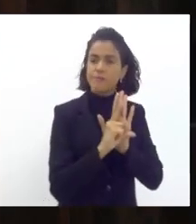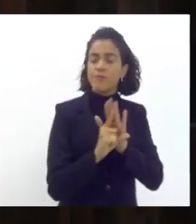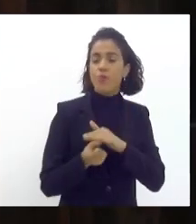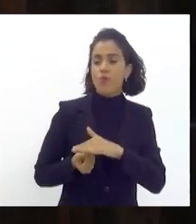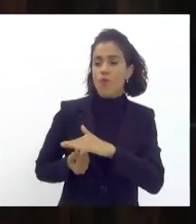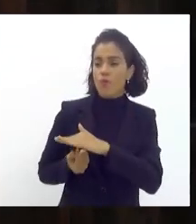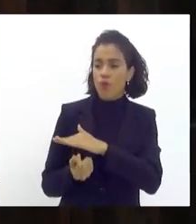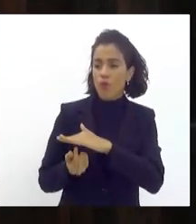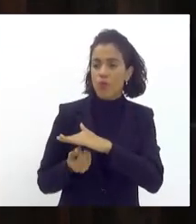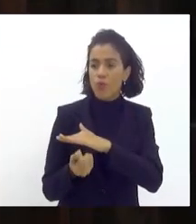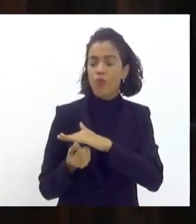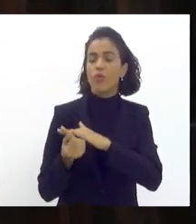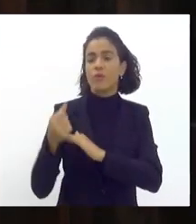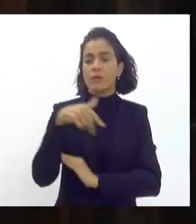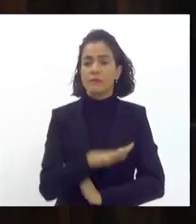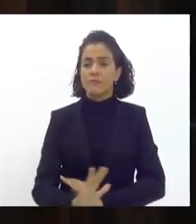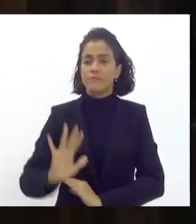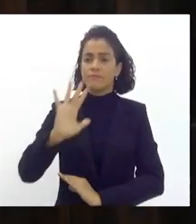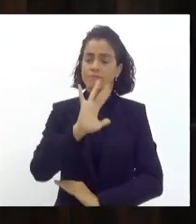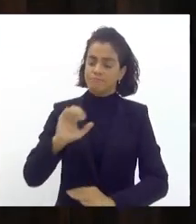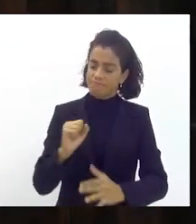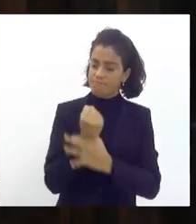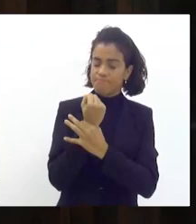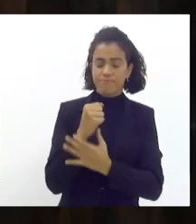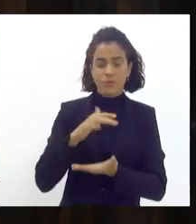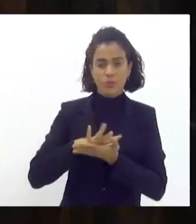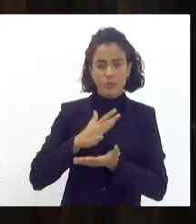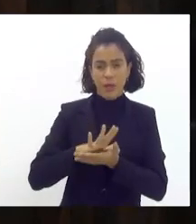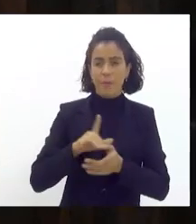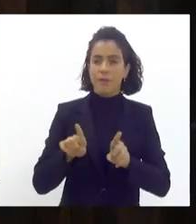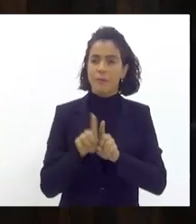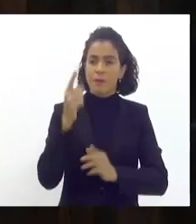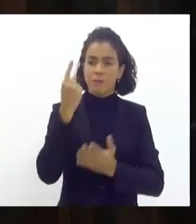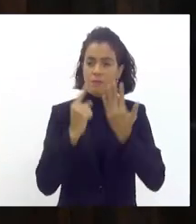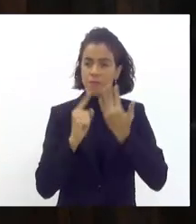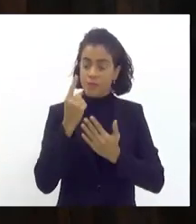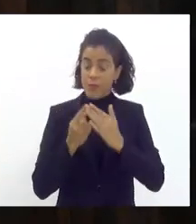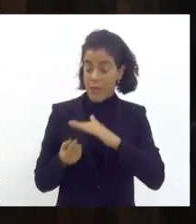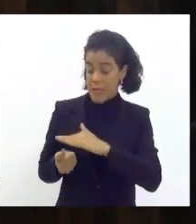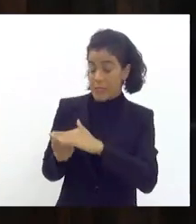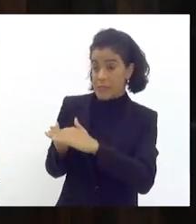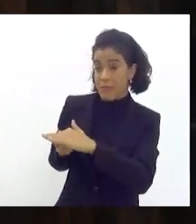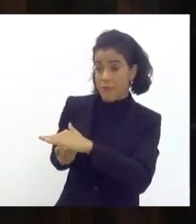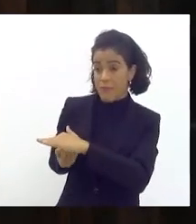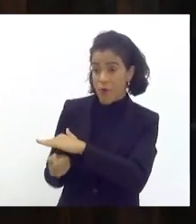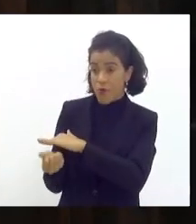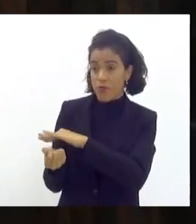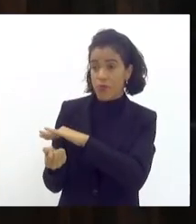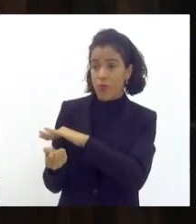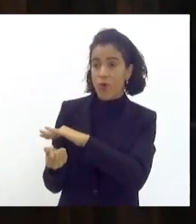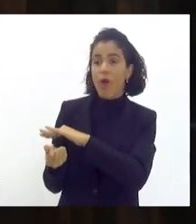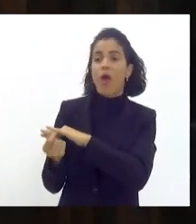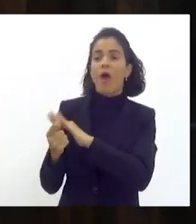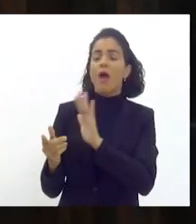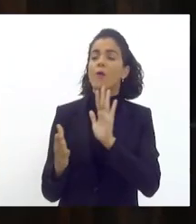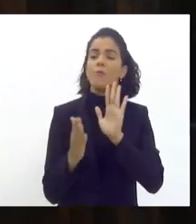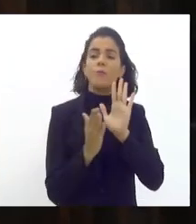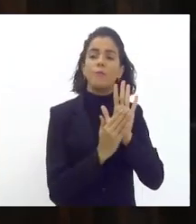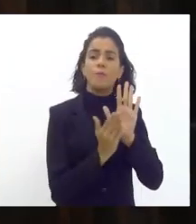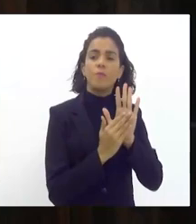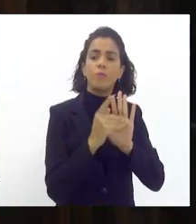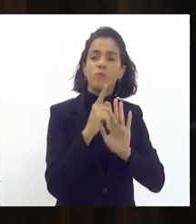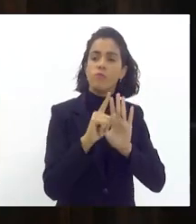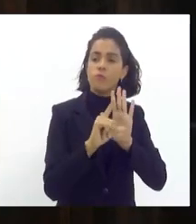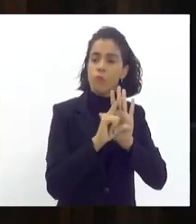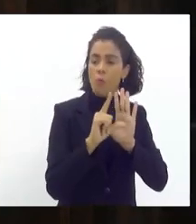fundo nacional para a garantia do samba e do carnaval esse fundo é proposto pelo essa lei proposta pelo